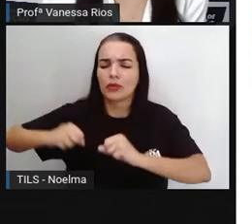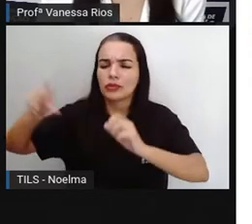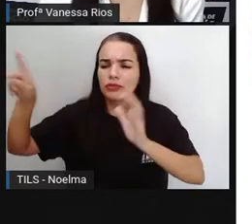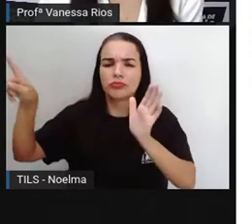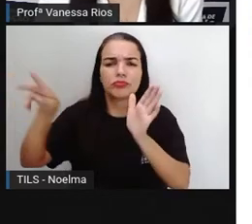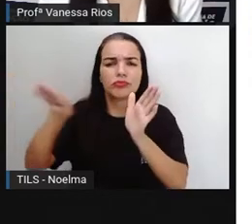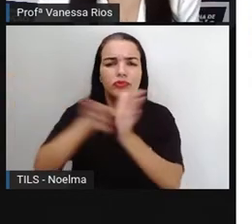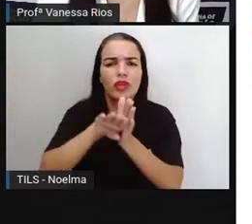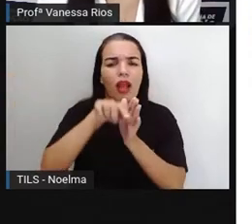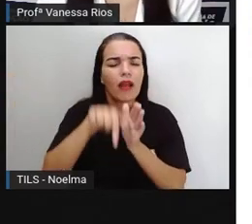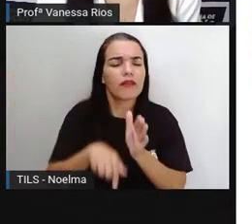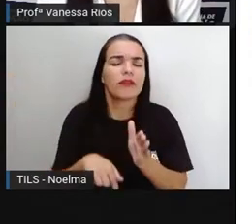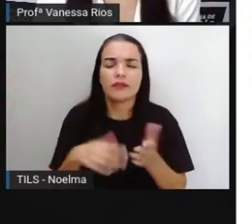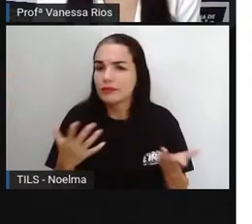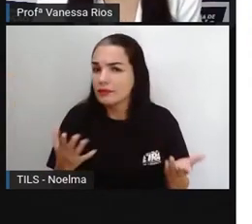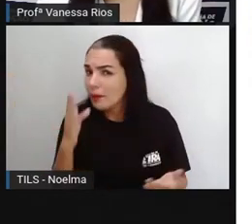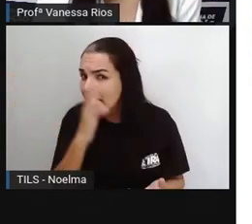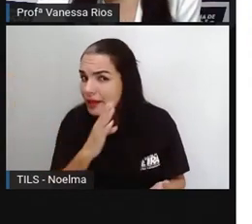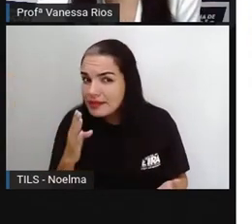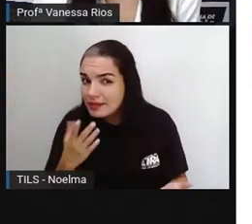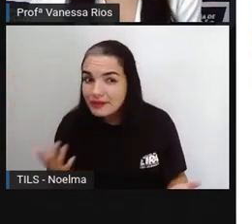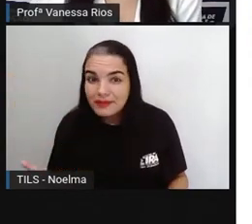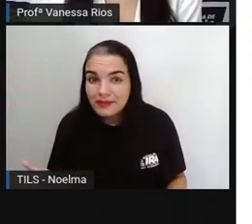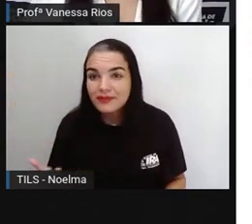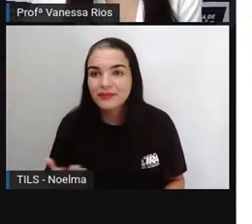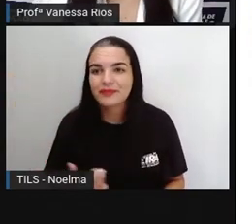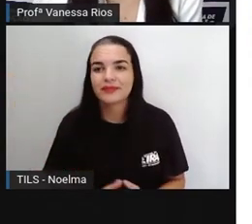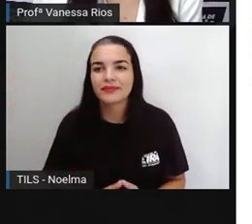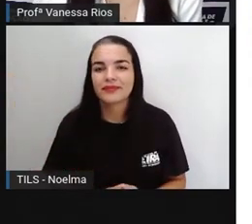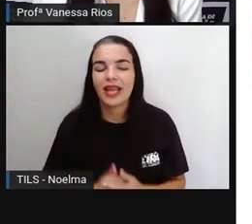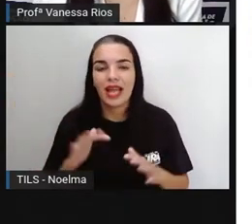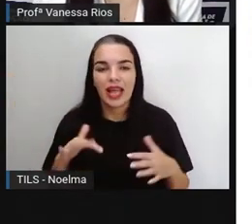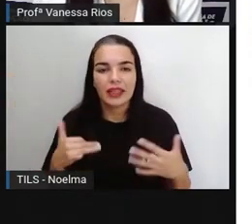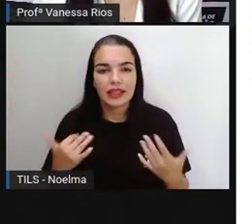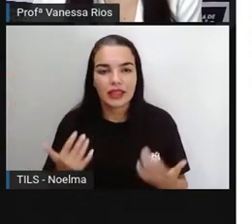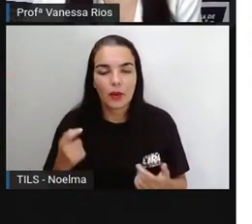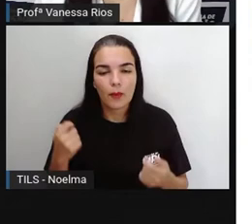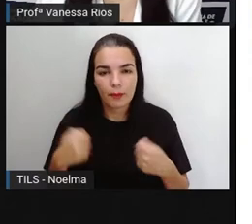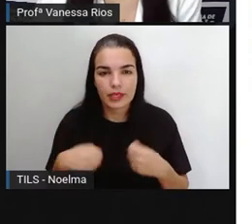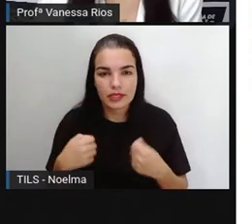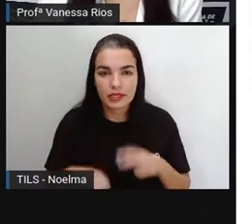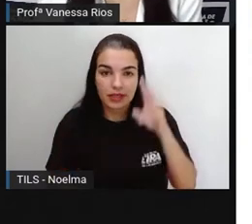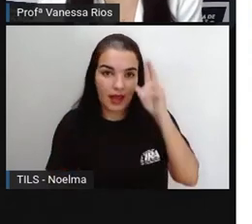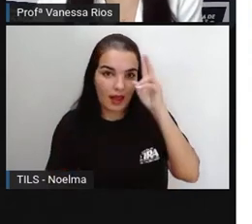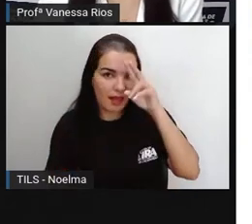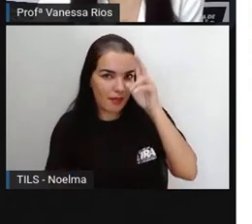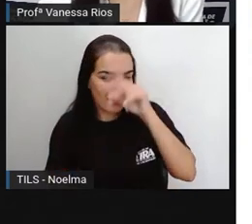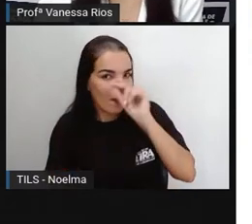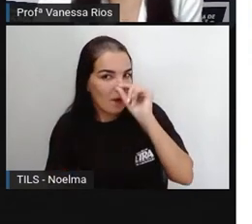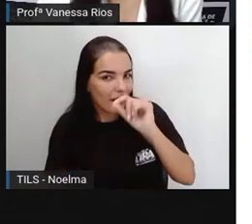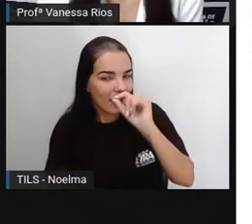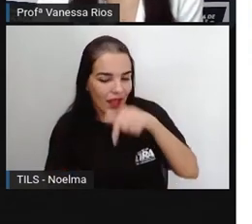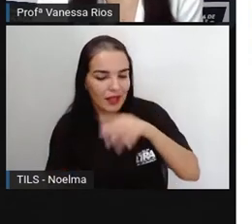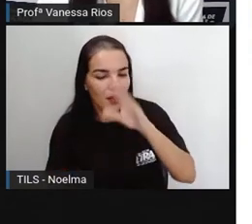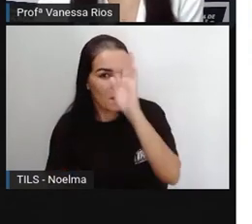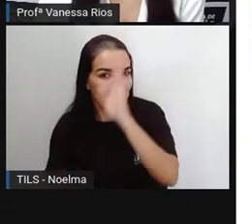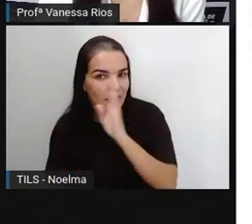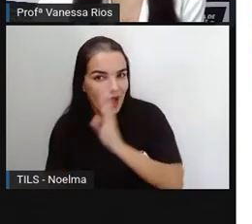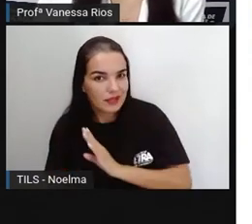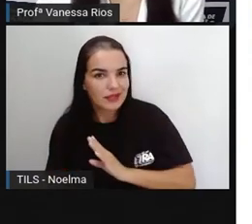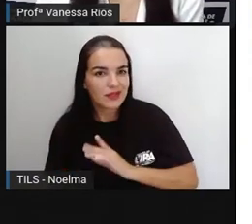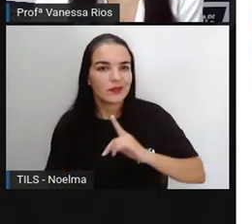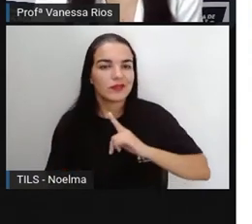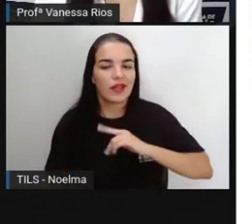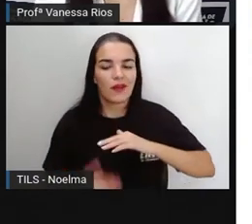brincadeiras que existem no Brasil. E aí, a gente precisa lembrar, não é? Que o Brasil, ele passou